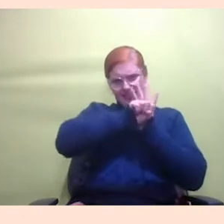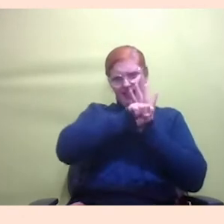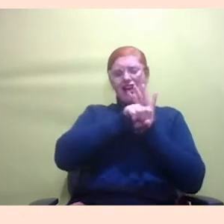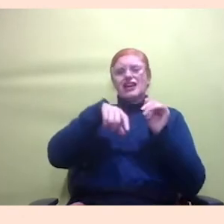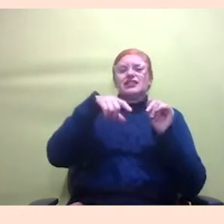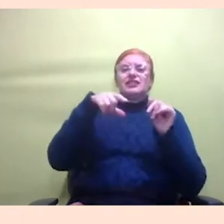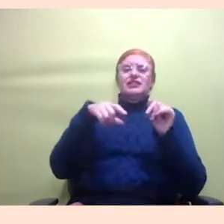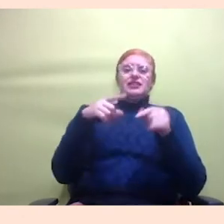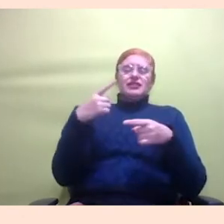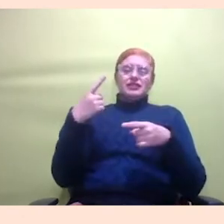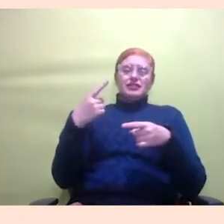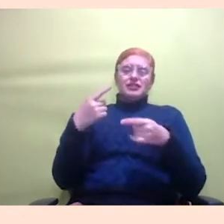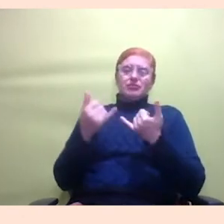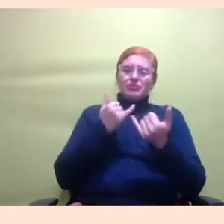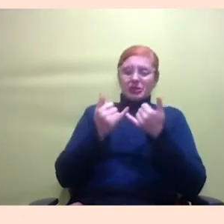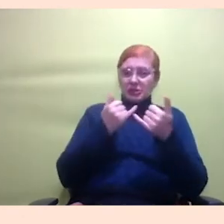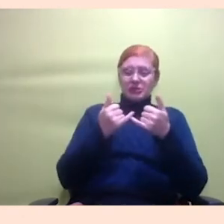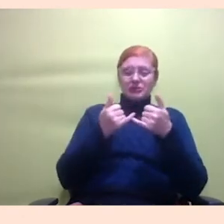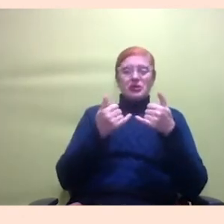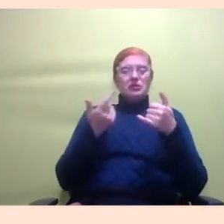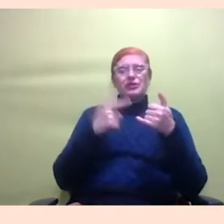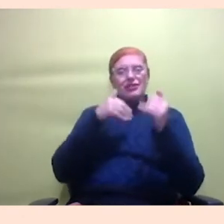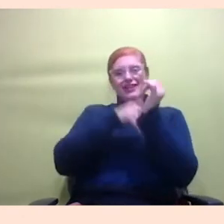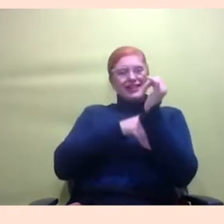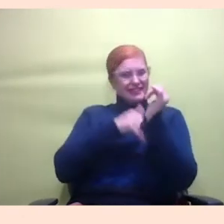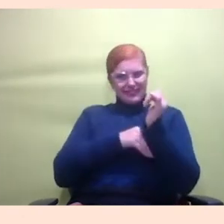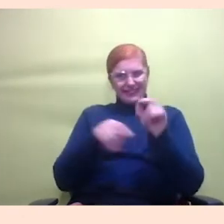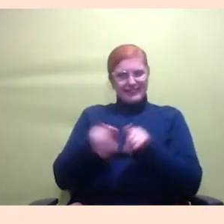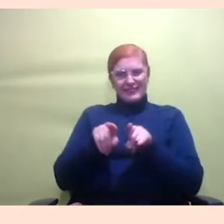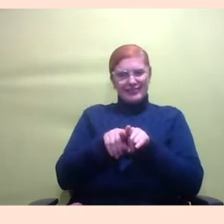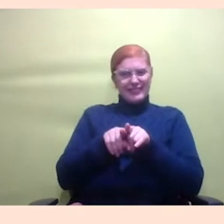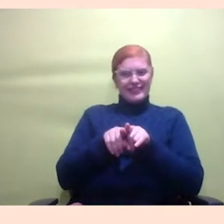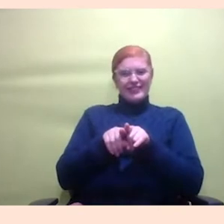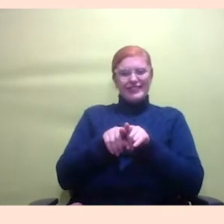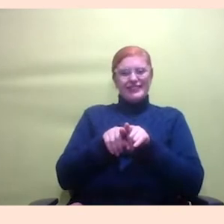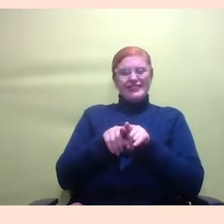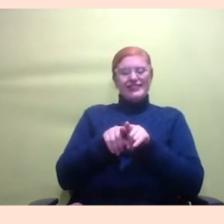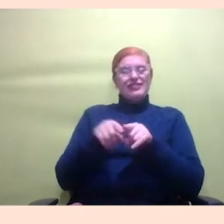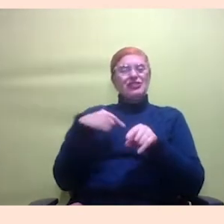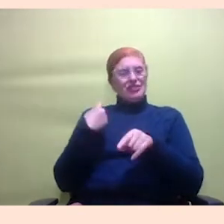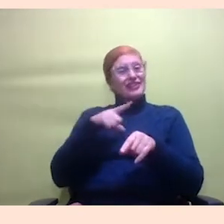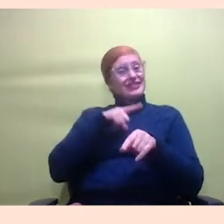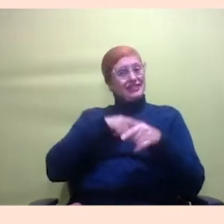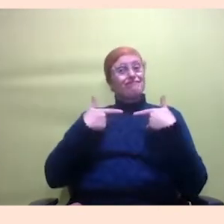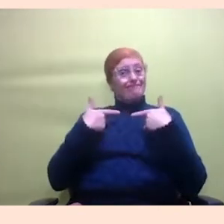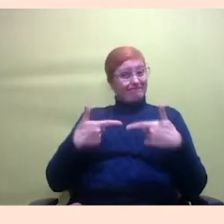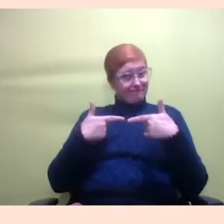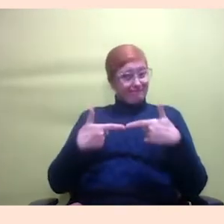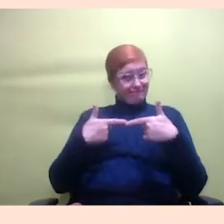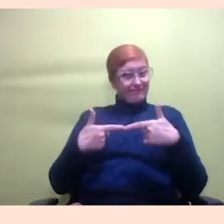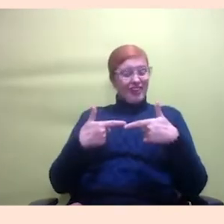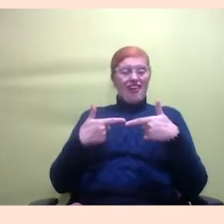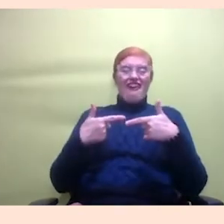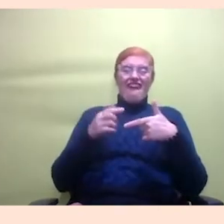Wordpress do Bíblio Preta então é uma sorte que nenhum de nós nunca foi atacada nenhum